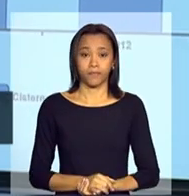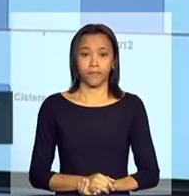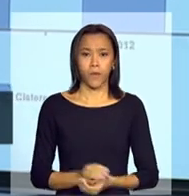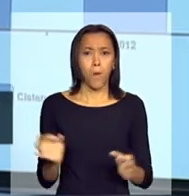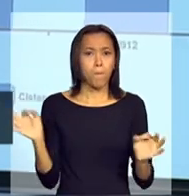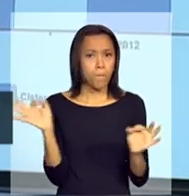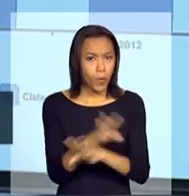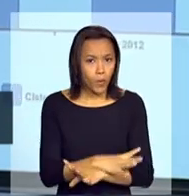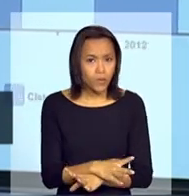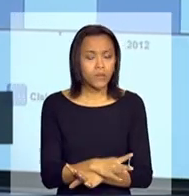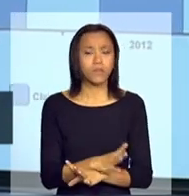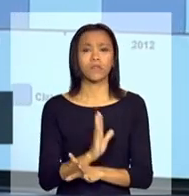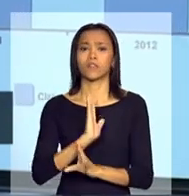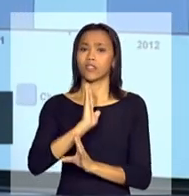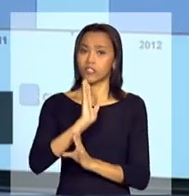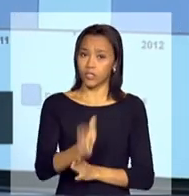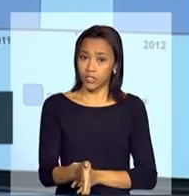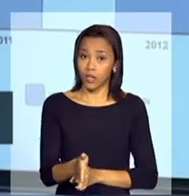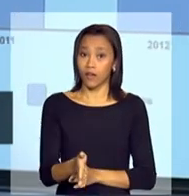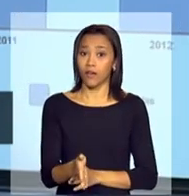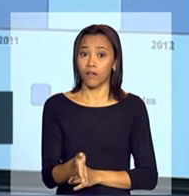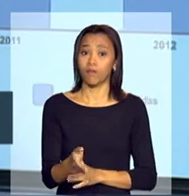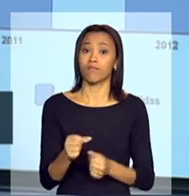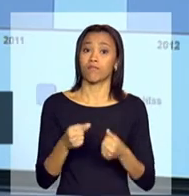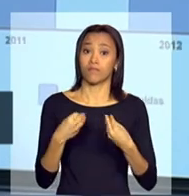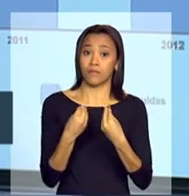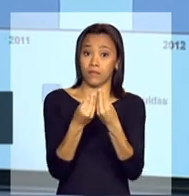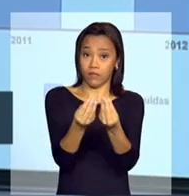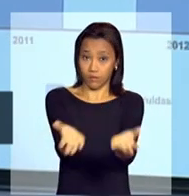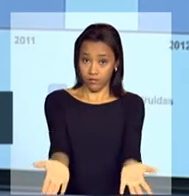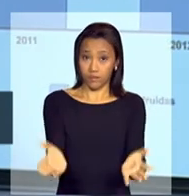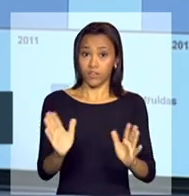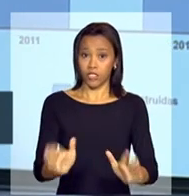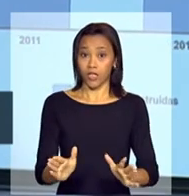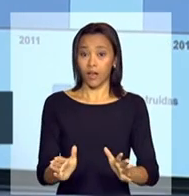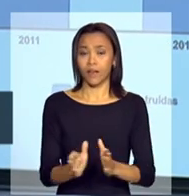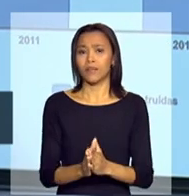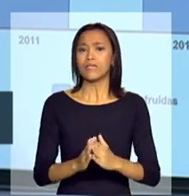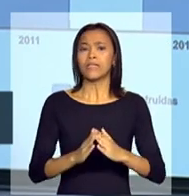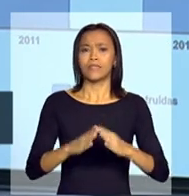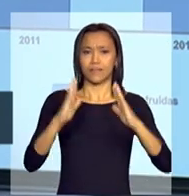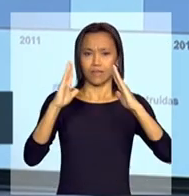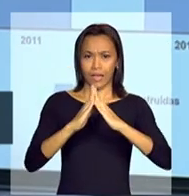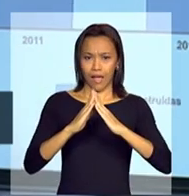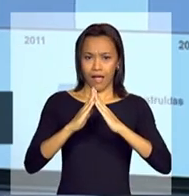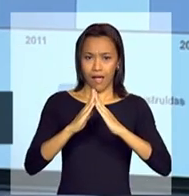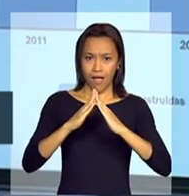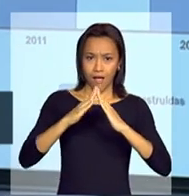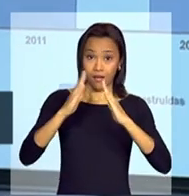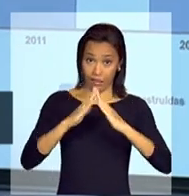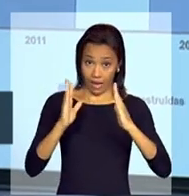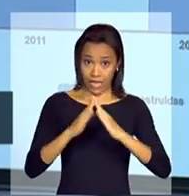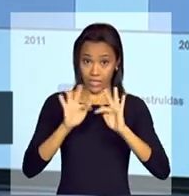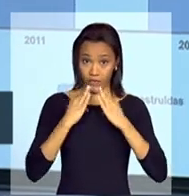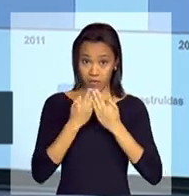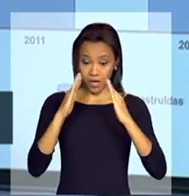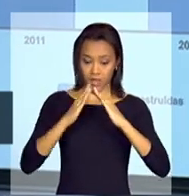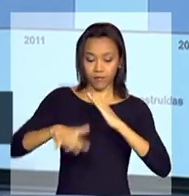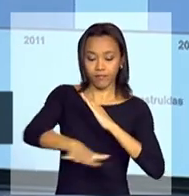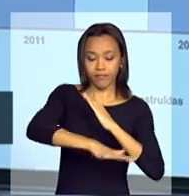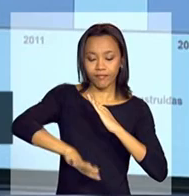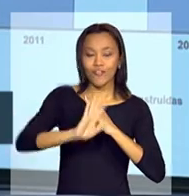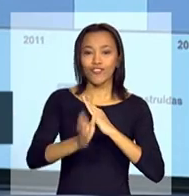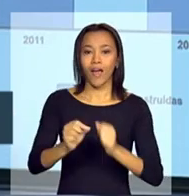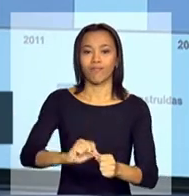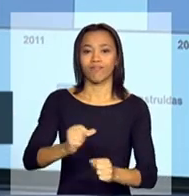pronta, já assentada no quintal da família, na propriedade. Então, em